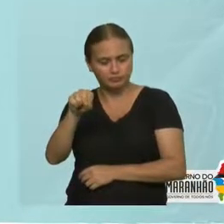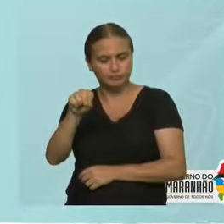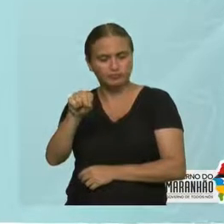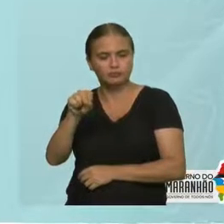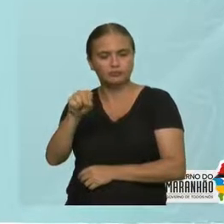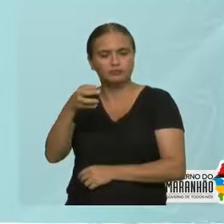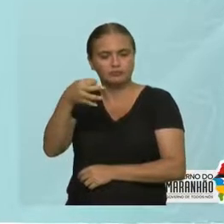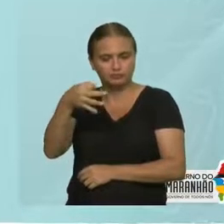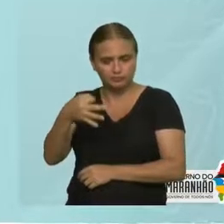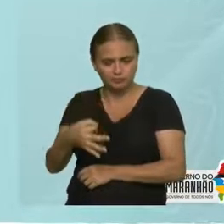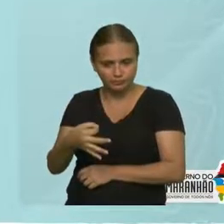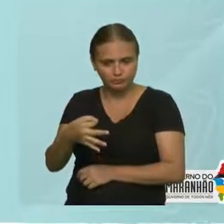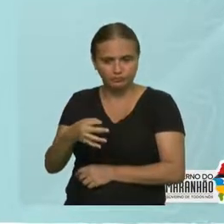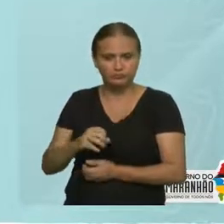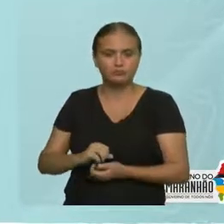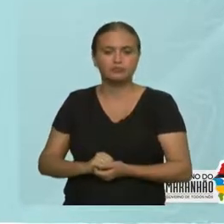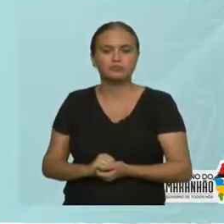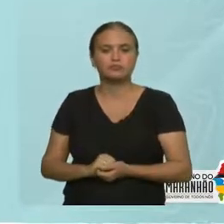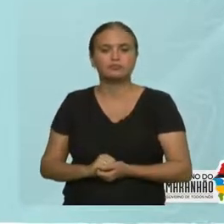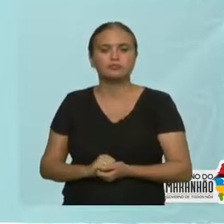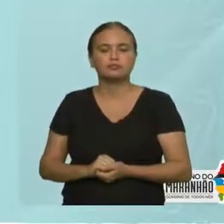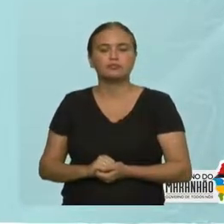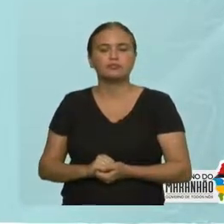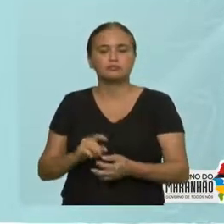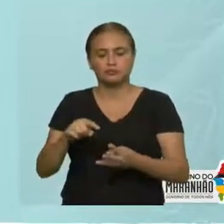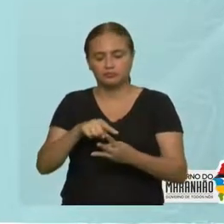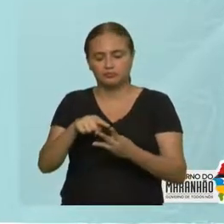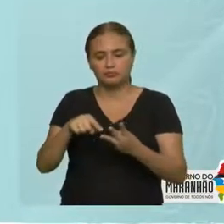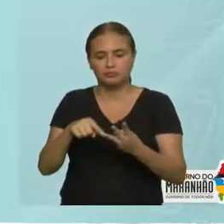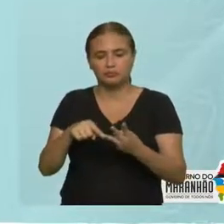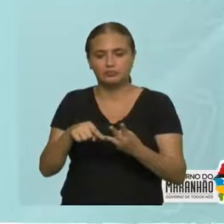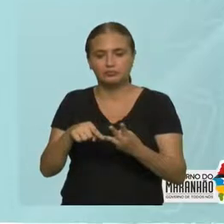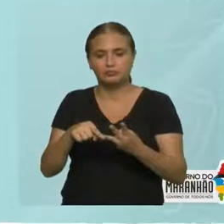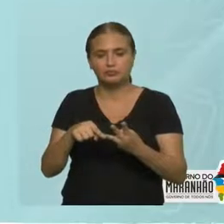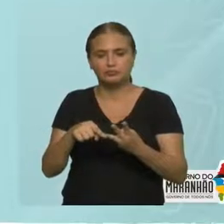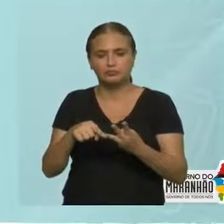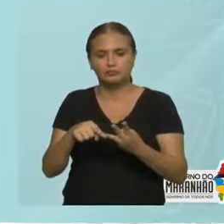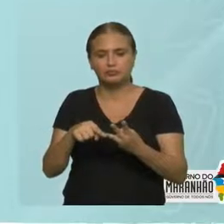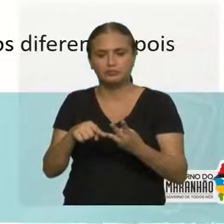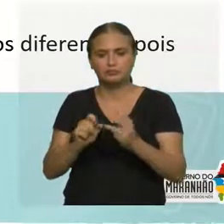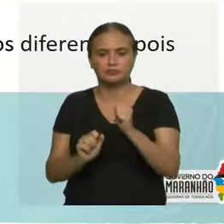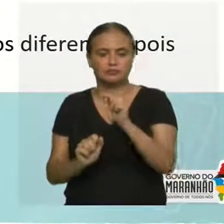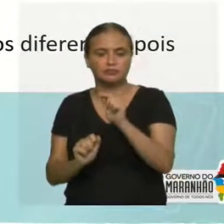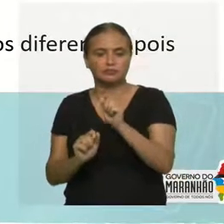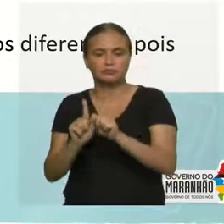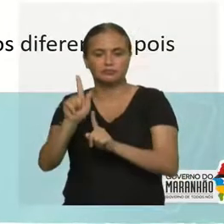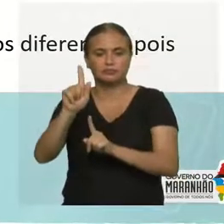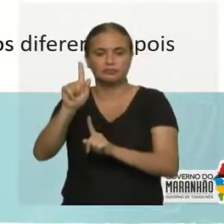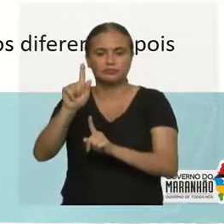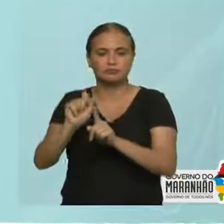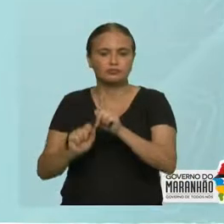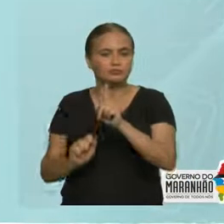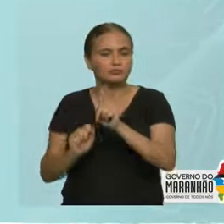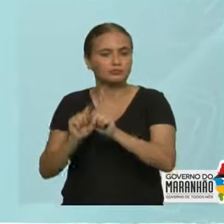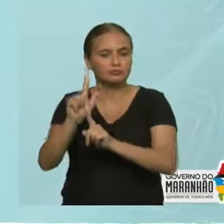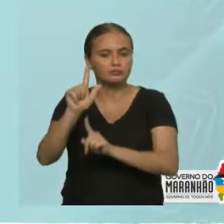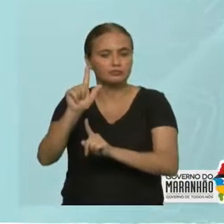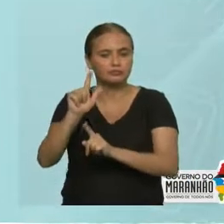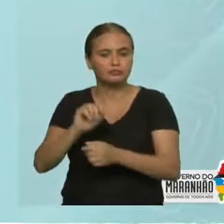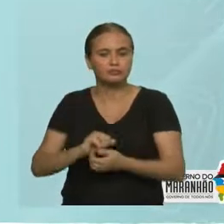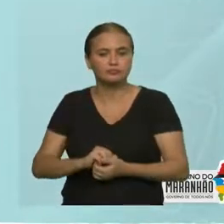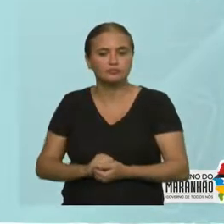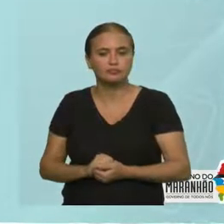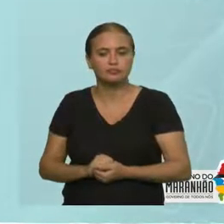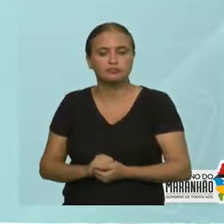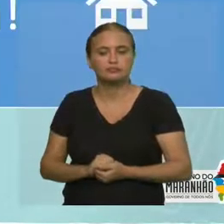em um objeto que é muito pesado, você não vai conseguir tirar ele do lugar. E aqui a questão do foguete, que você compara com a ideia do balão.